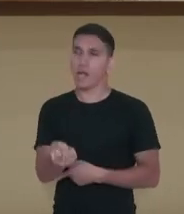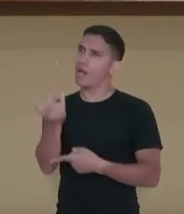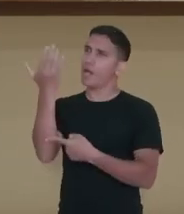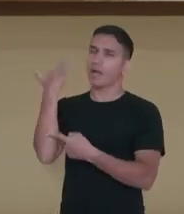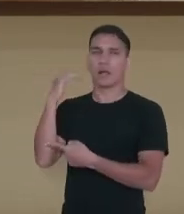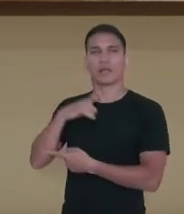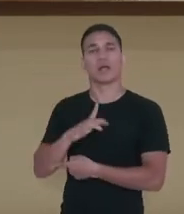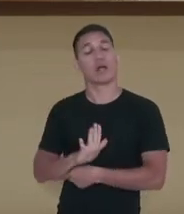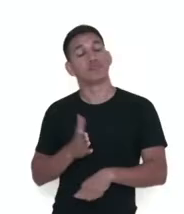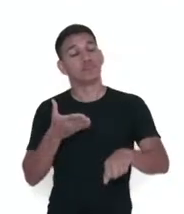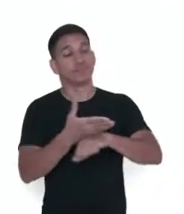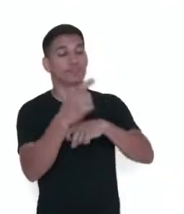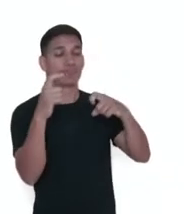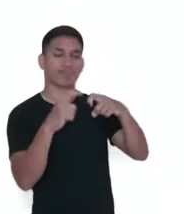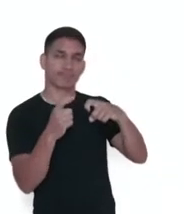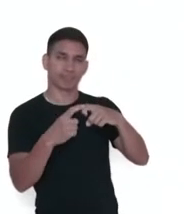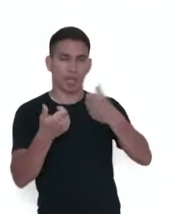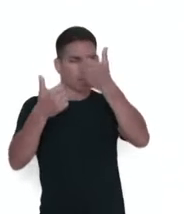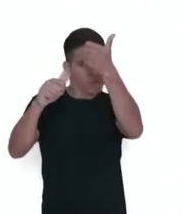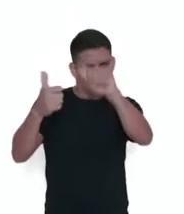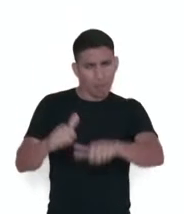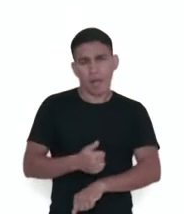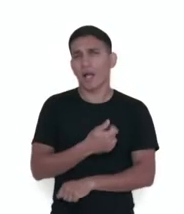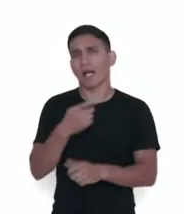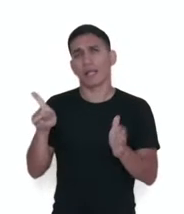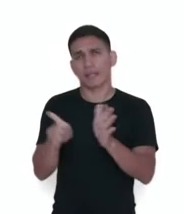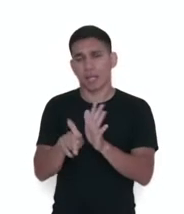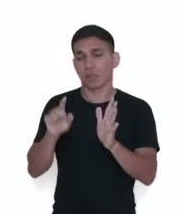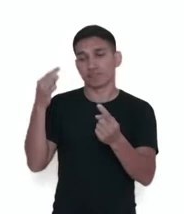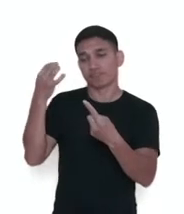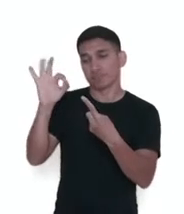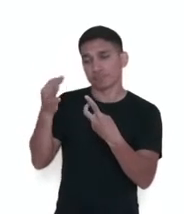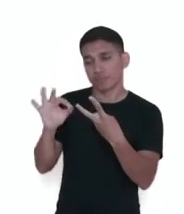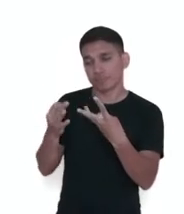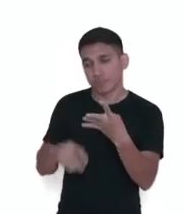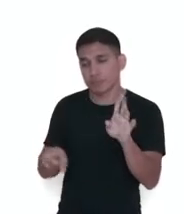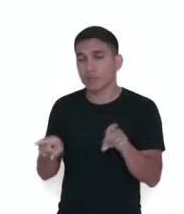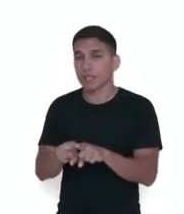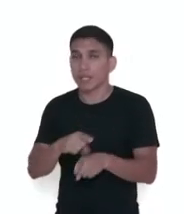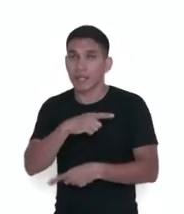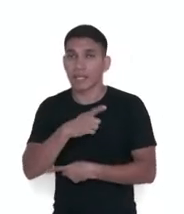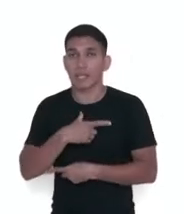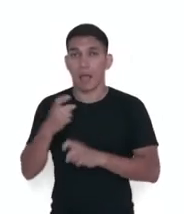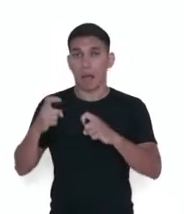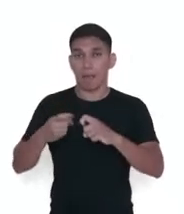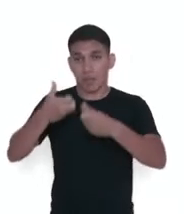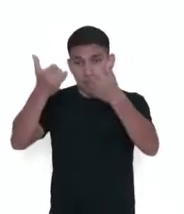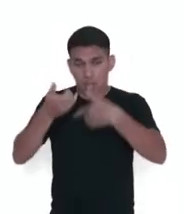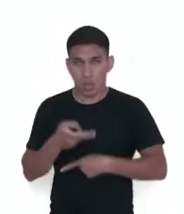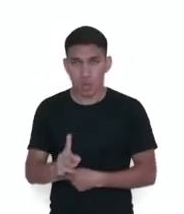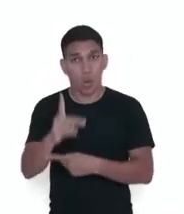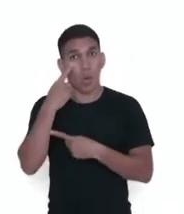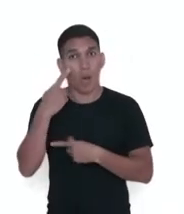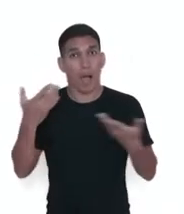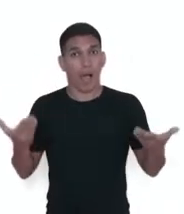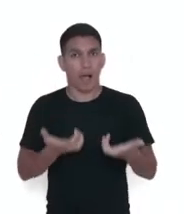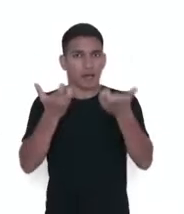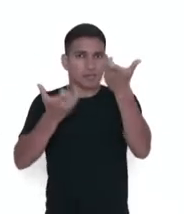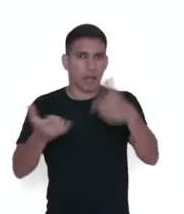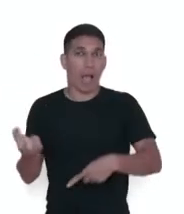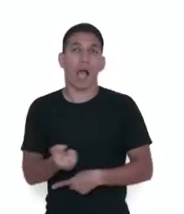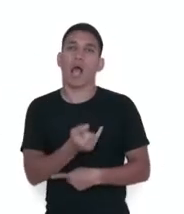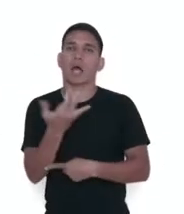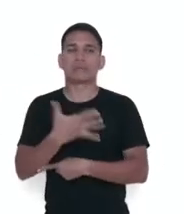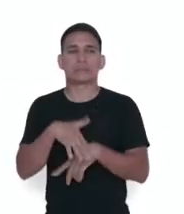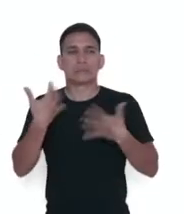fazer um exame médico. Após o questionário clínico habitual, a médica prosseguiu. Agora vou fazer-lhe umas maldades.